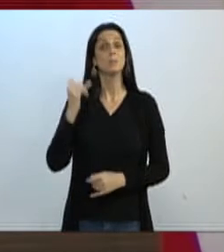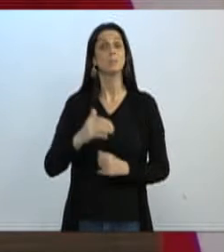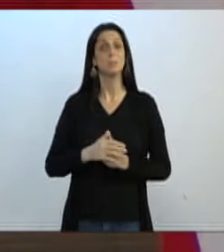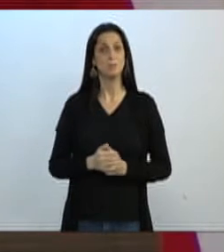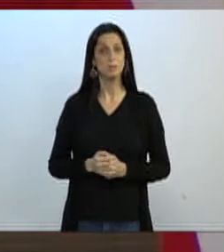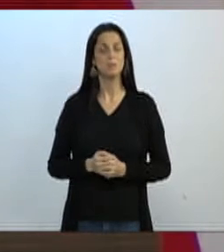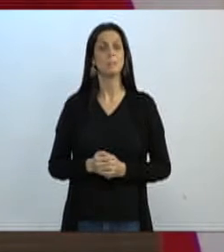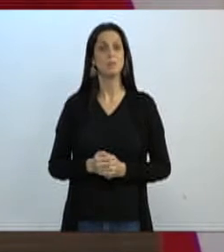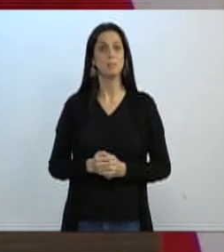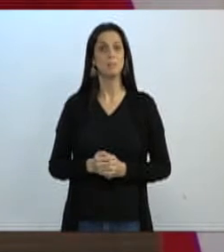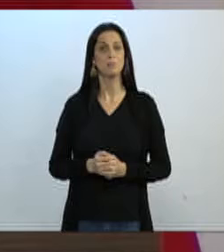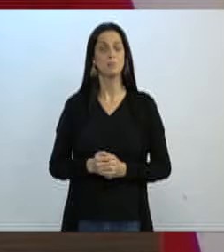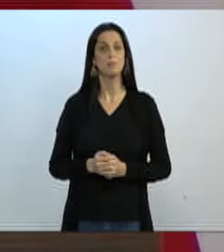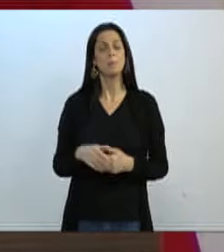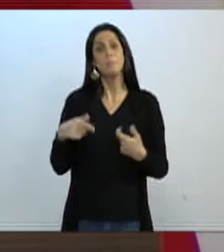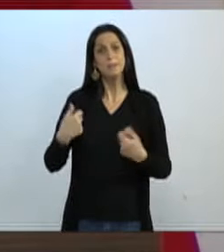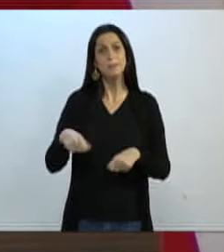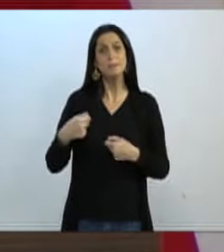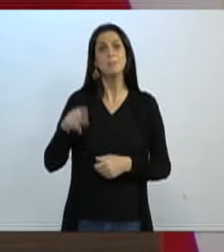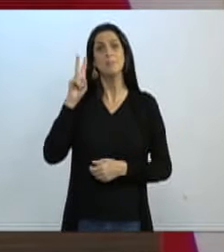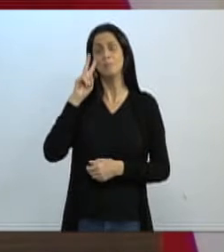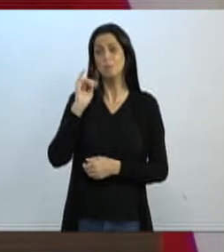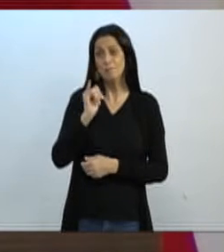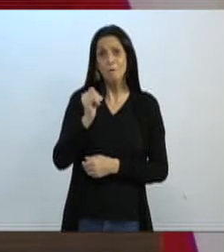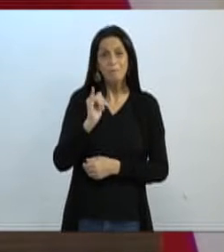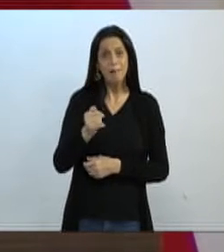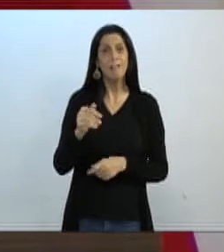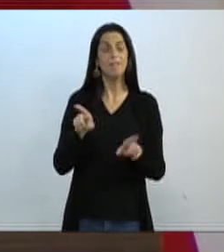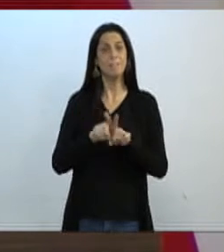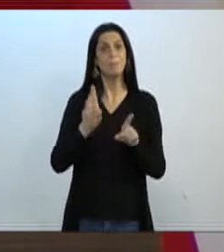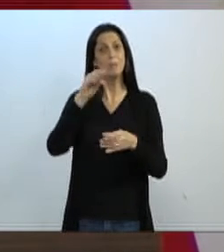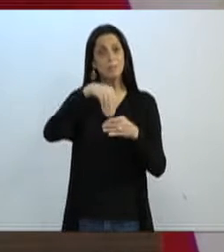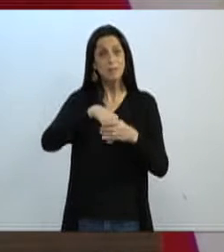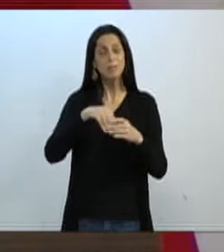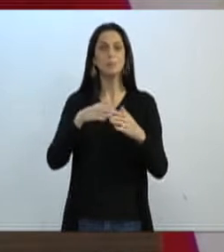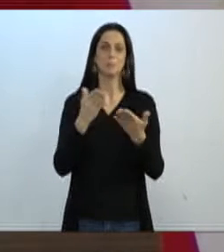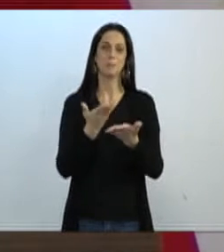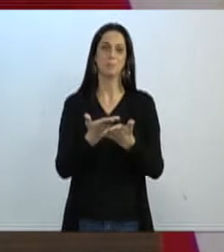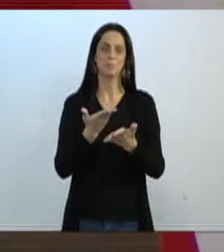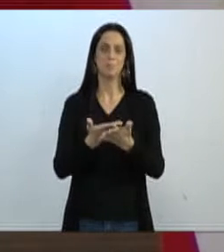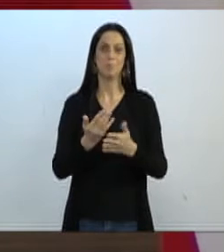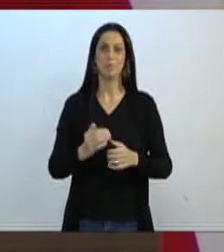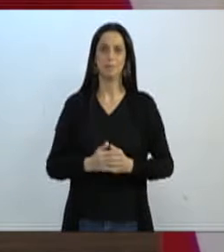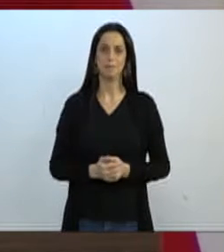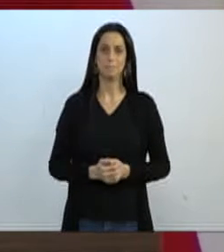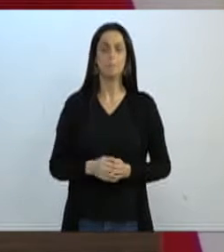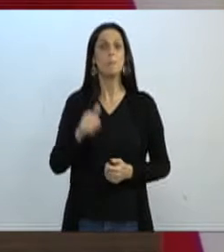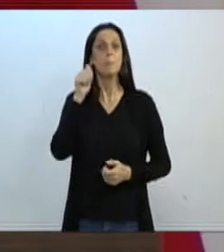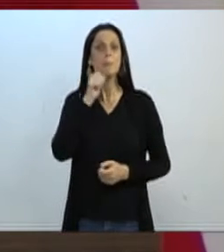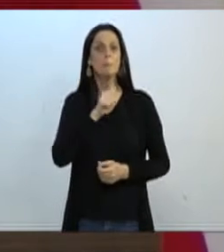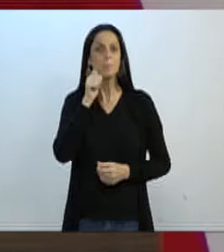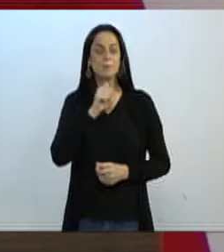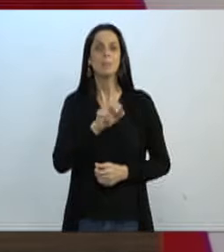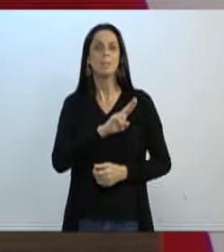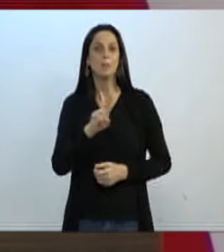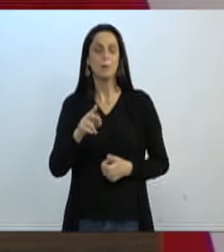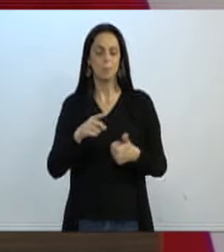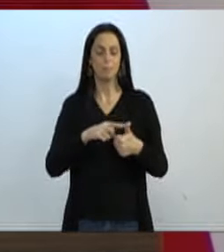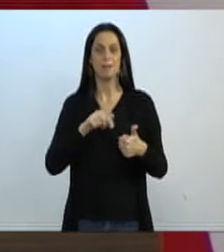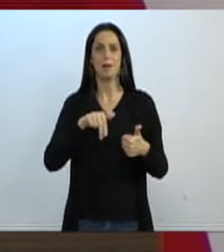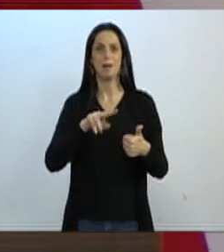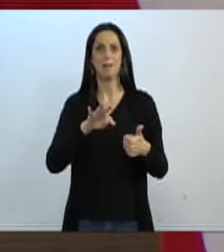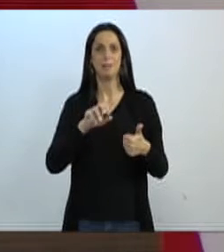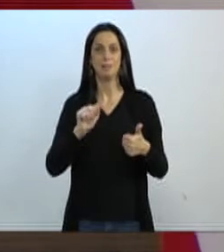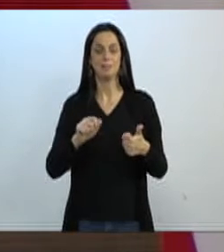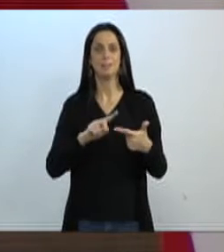a história seja contada e ensinada nas escolas. São mulheres como Anitta Garibaldi, professora